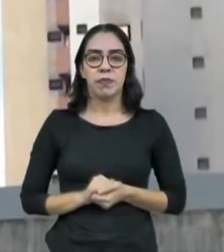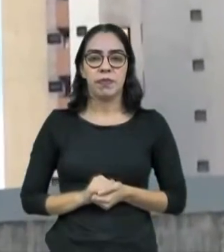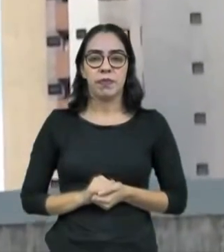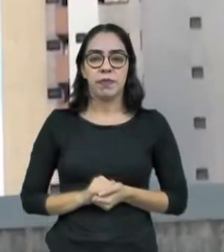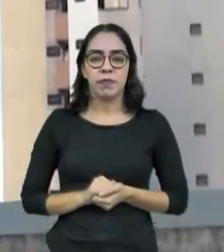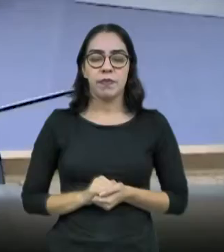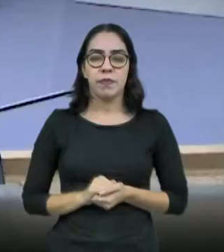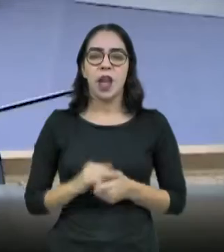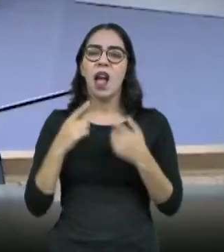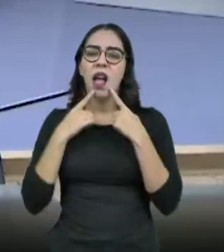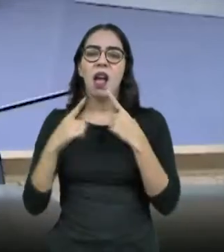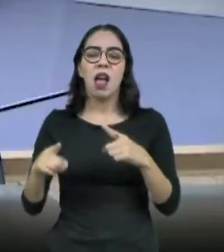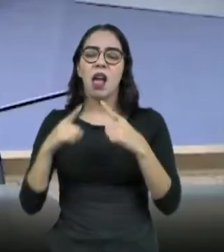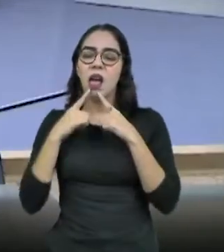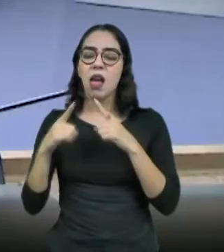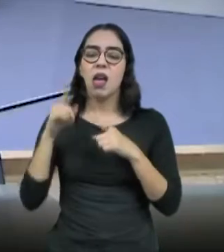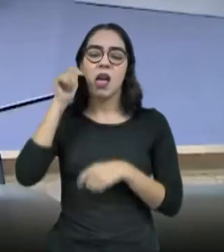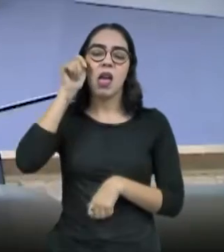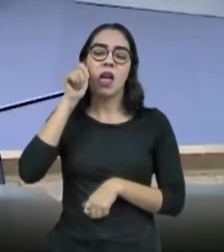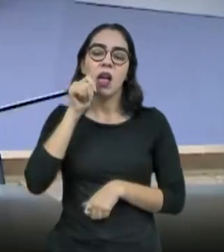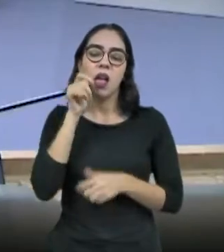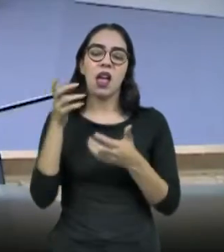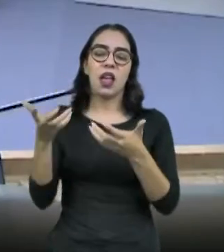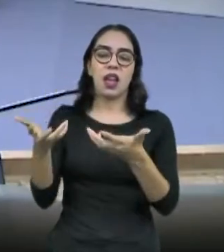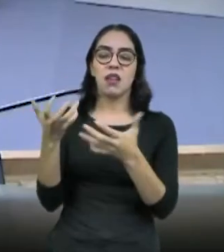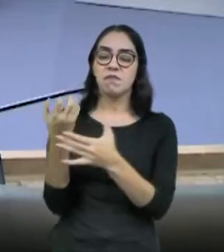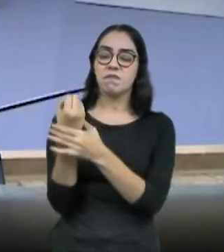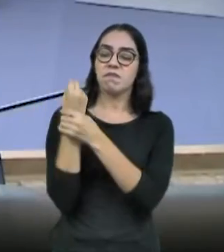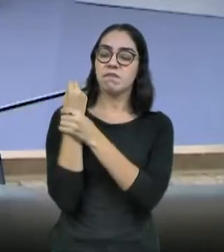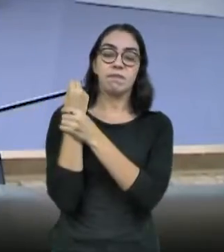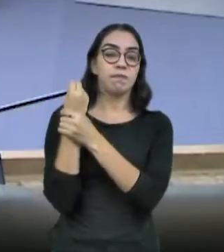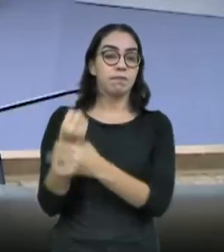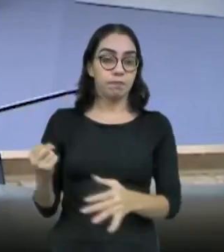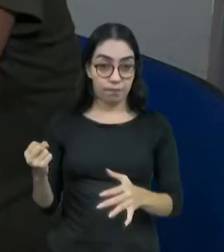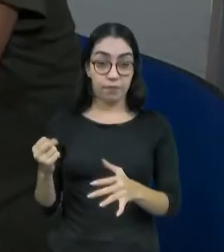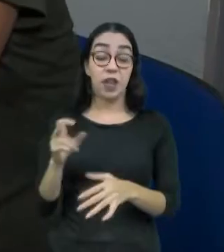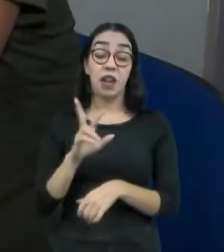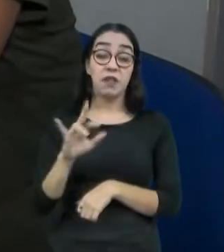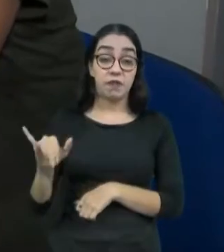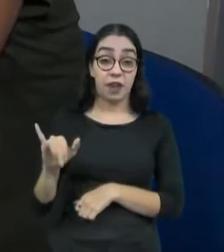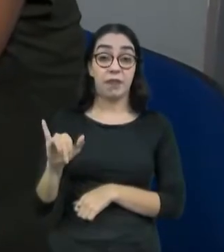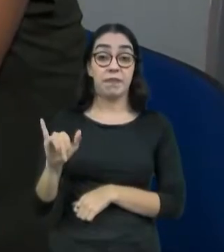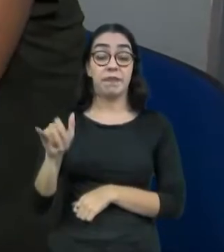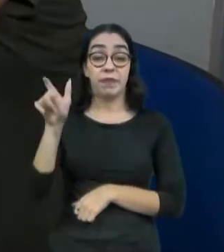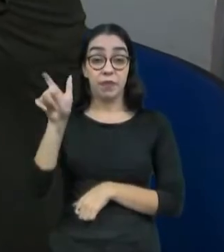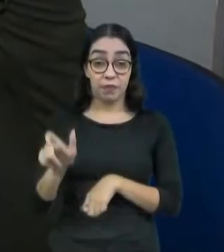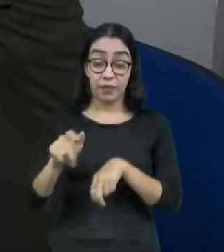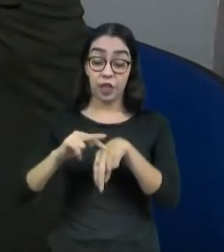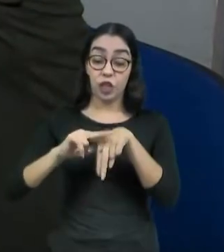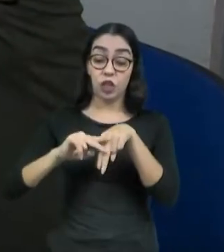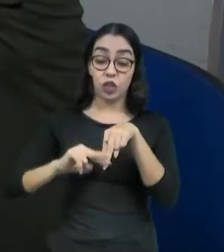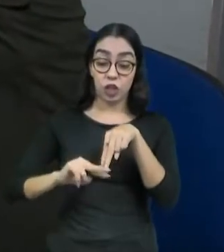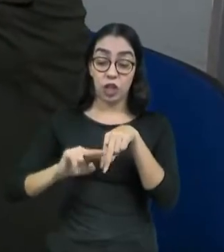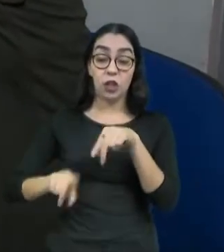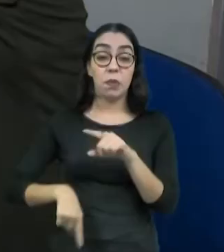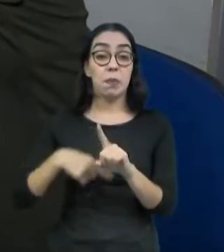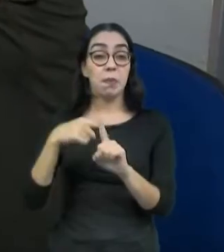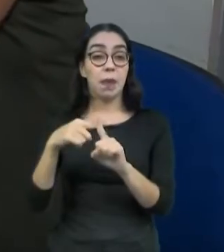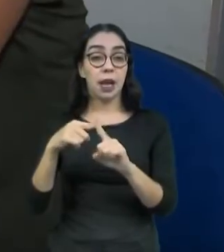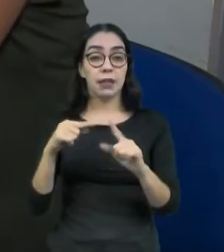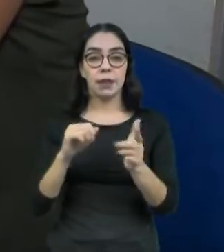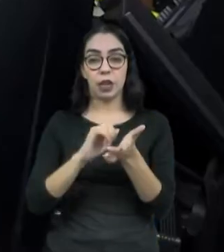como uma estratégia para diminuir a confiança no jornalismo. A condição de gênero mais o exercício da